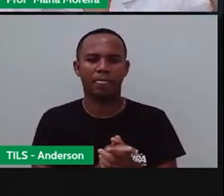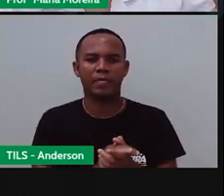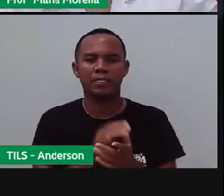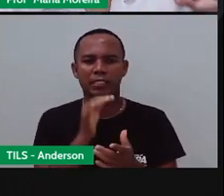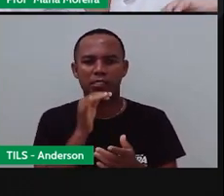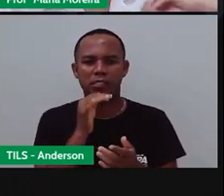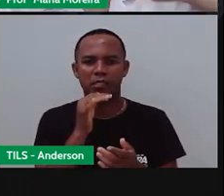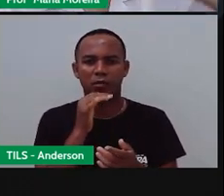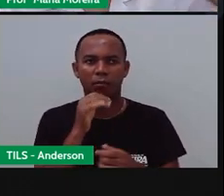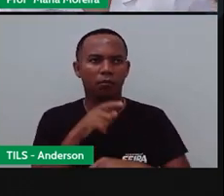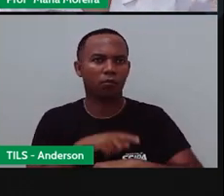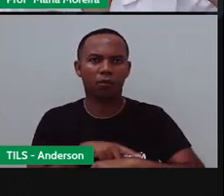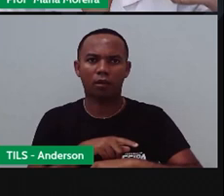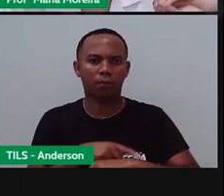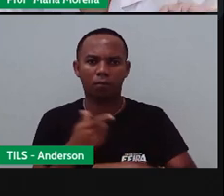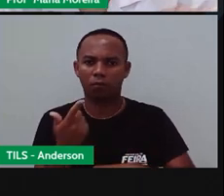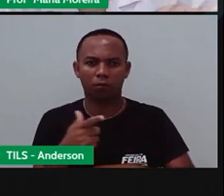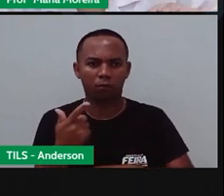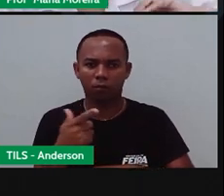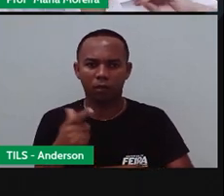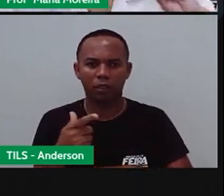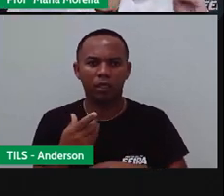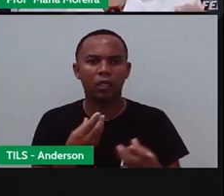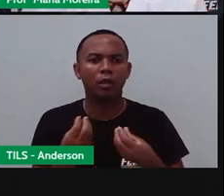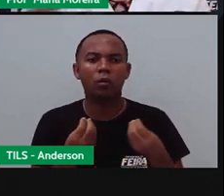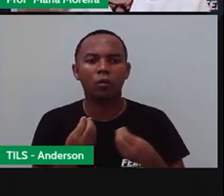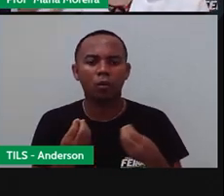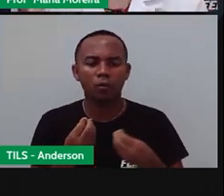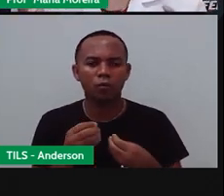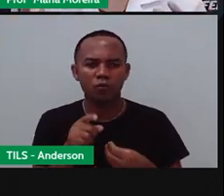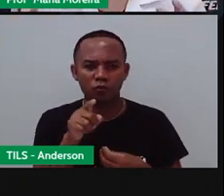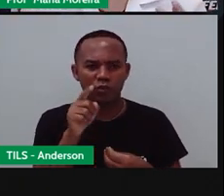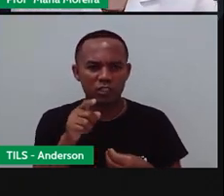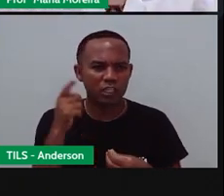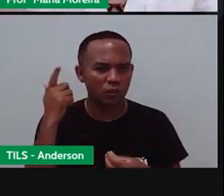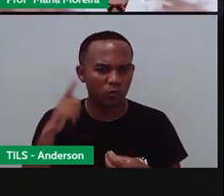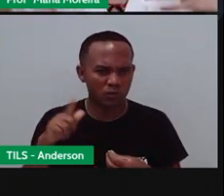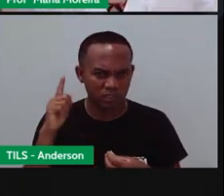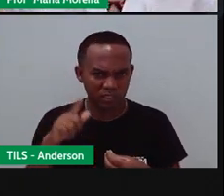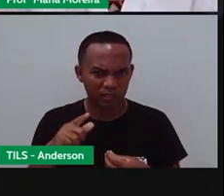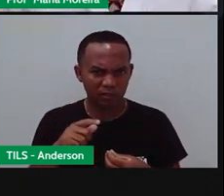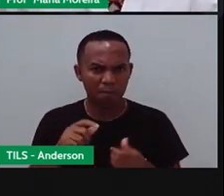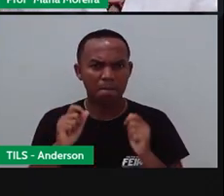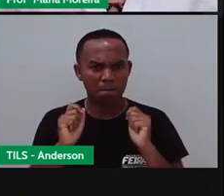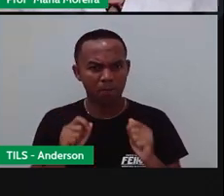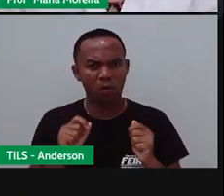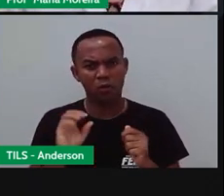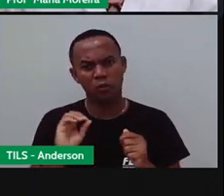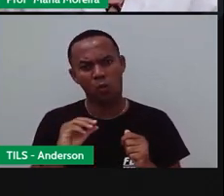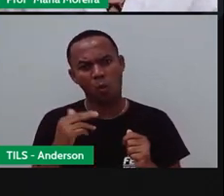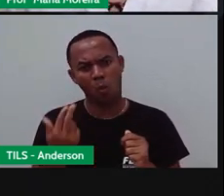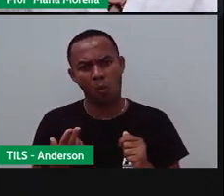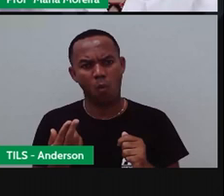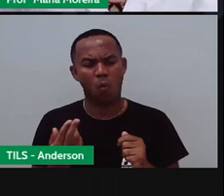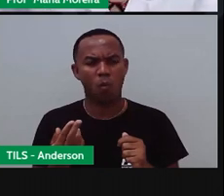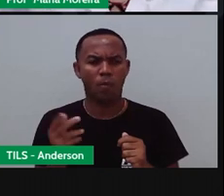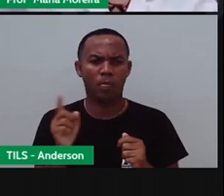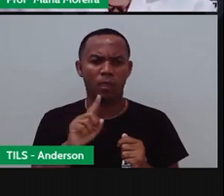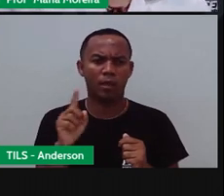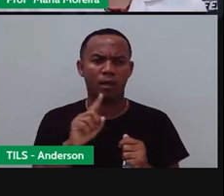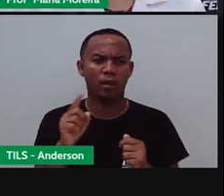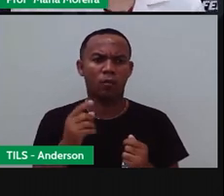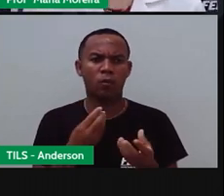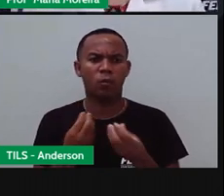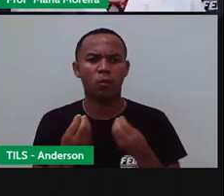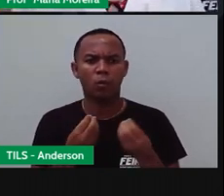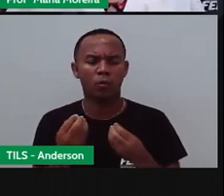tivessem Essa noção De tempo Será que eles Iriam conseguir Na verdade Ter Essa noção De quando Iria